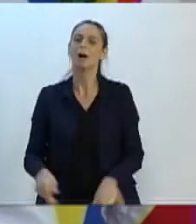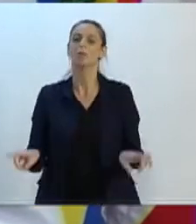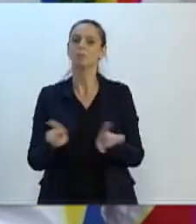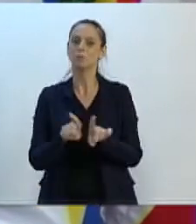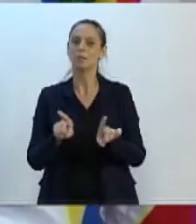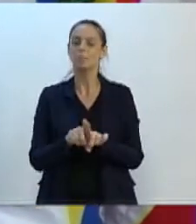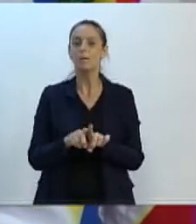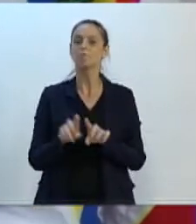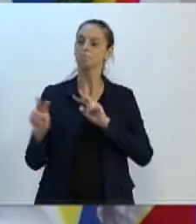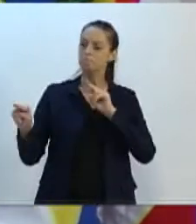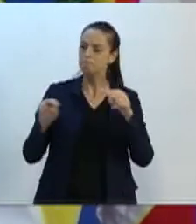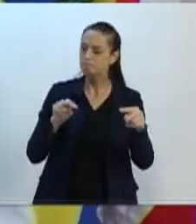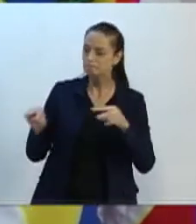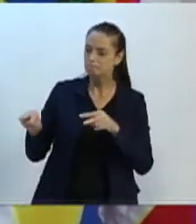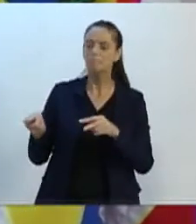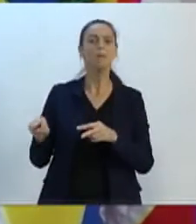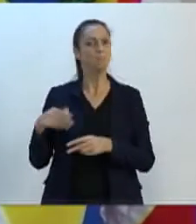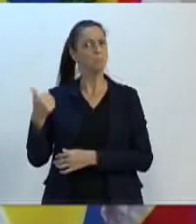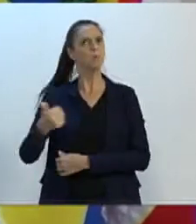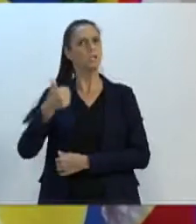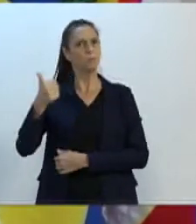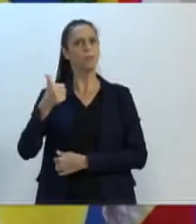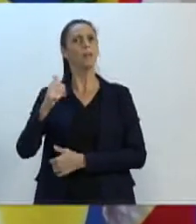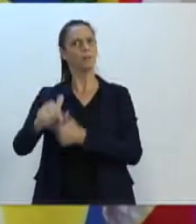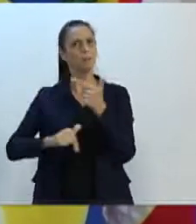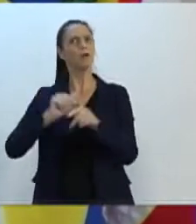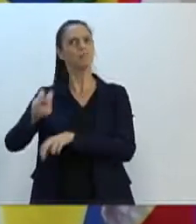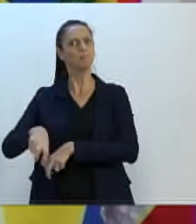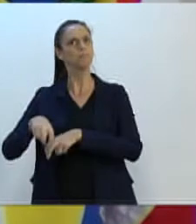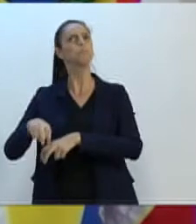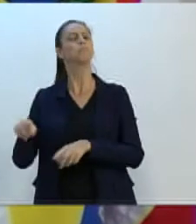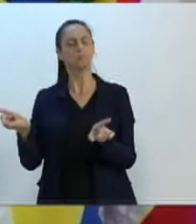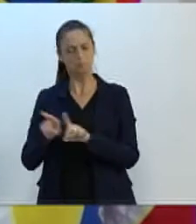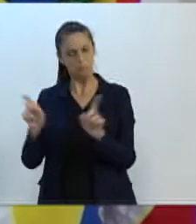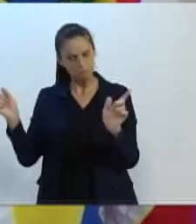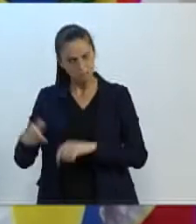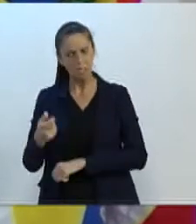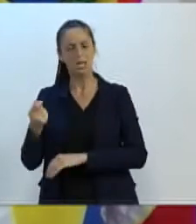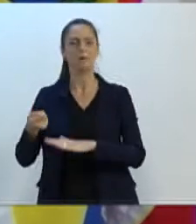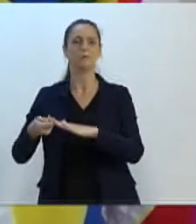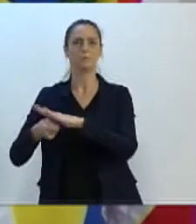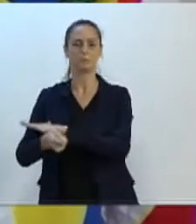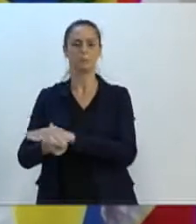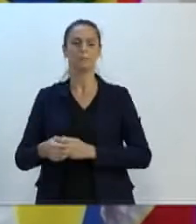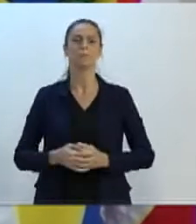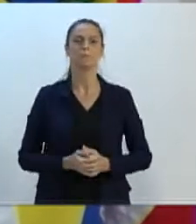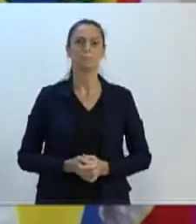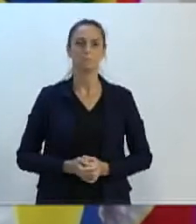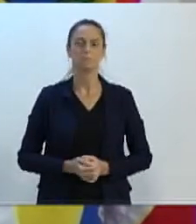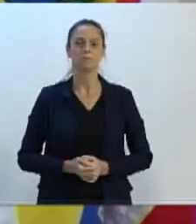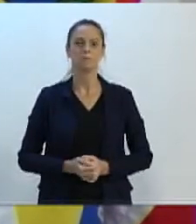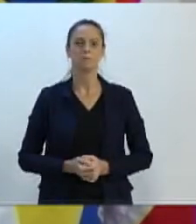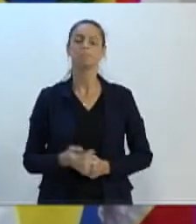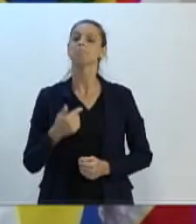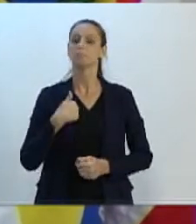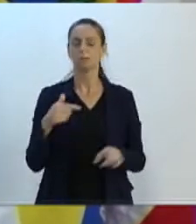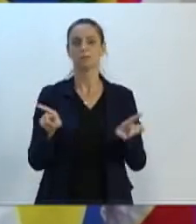ver que vale a pena também a agricultura fazer seus investimentos. Estive também, como o senhor também,